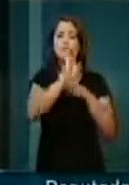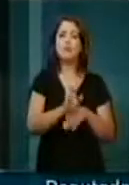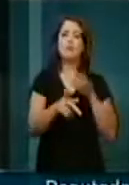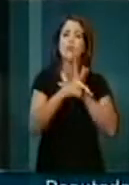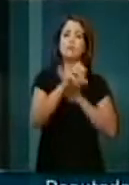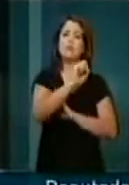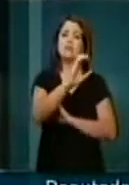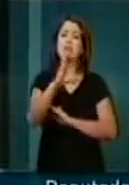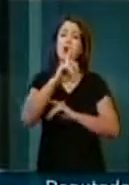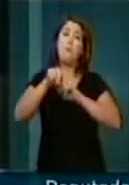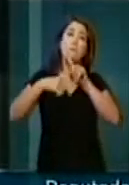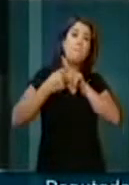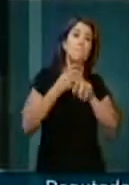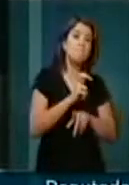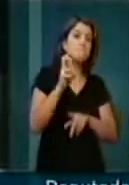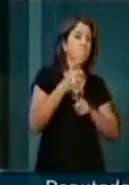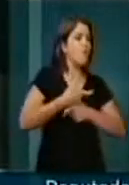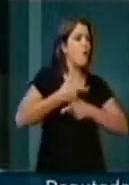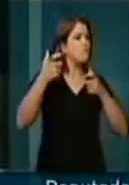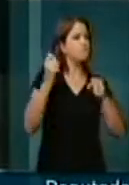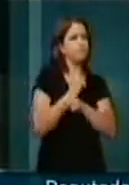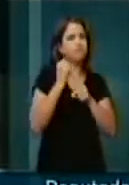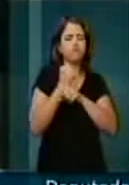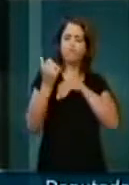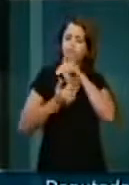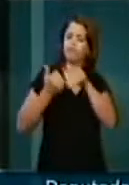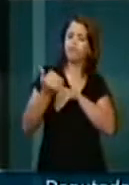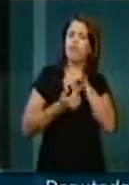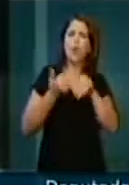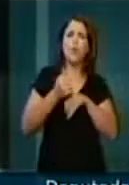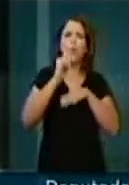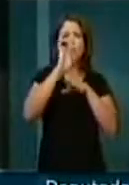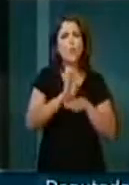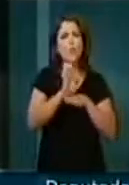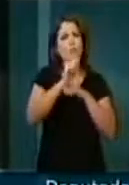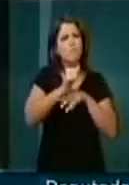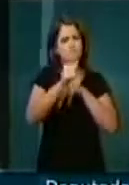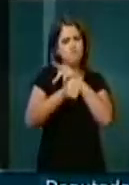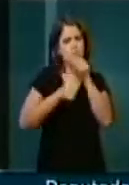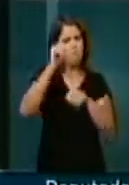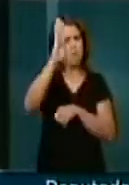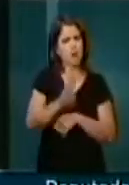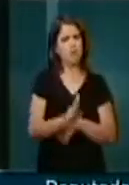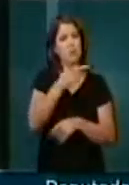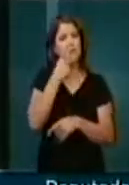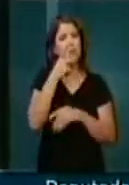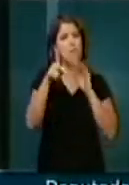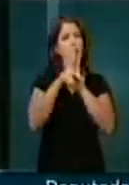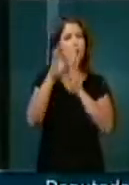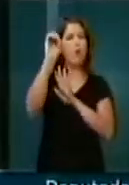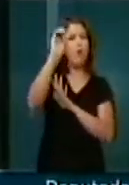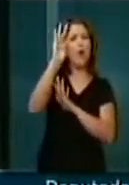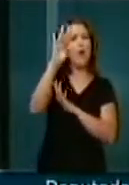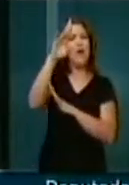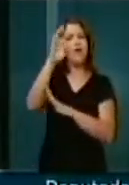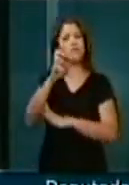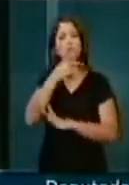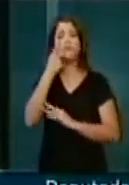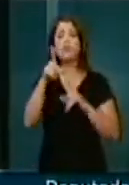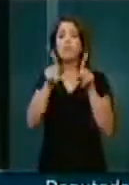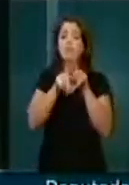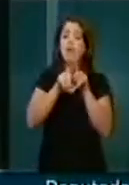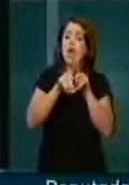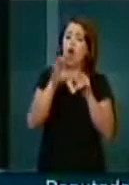Catarina é o quinto maior produtor de alimentos do Brasil. Lá na região oeste, meio oeste e o